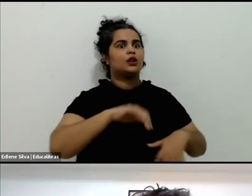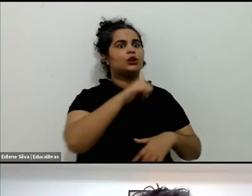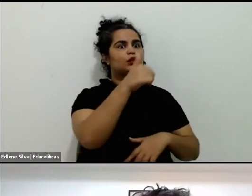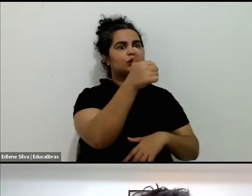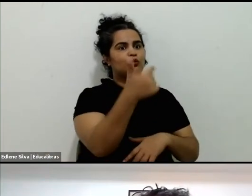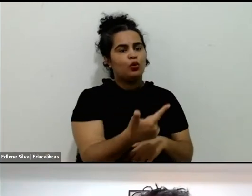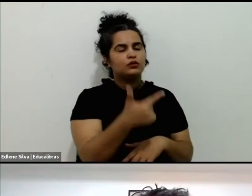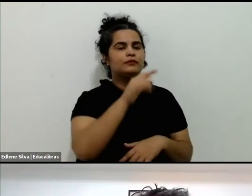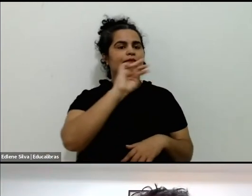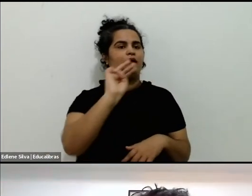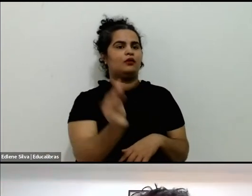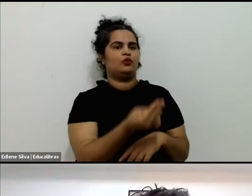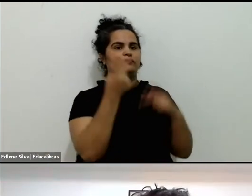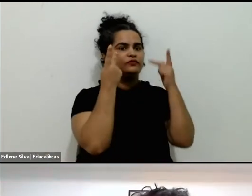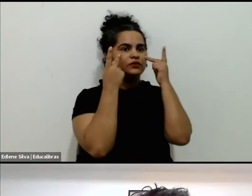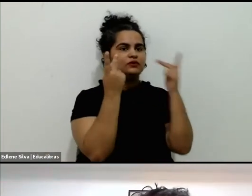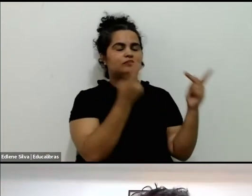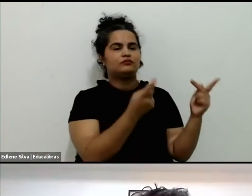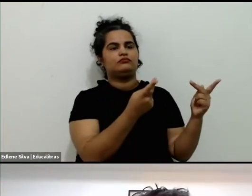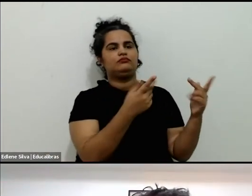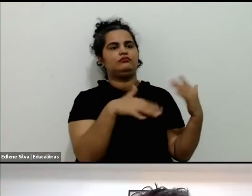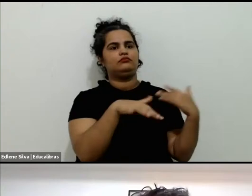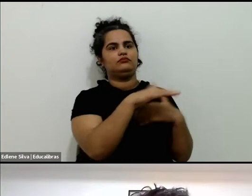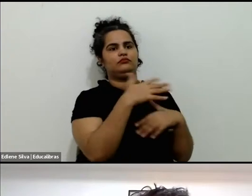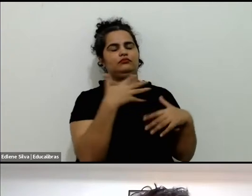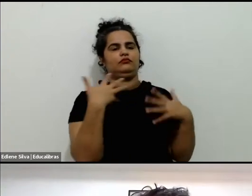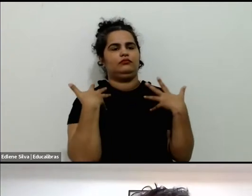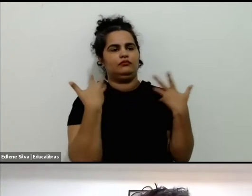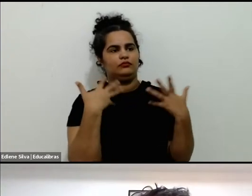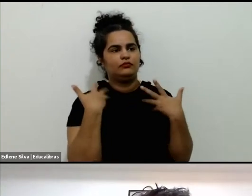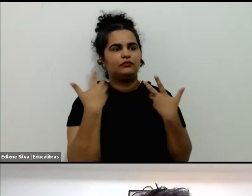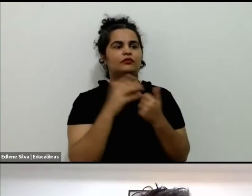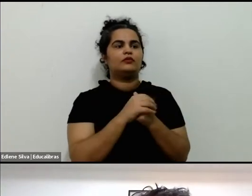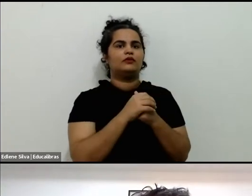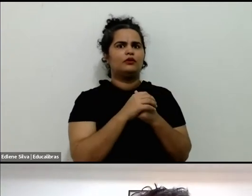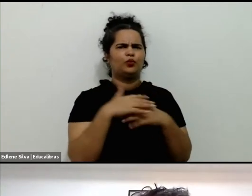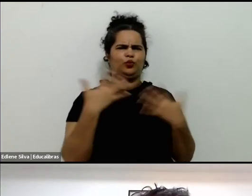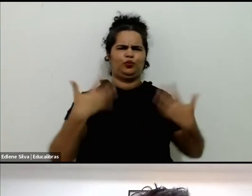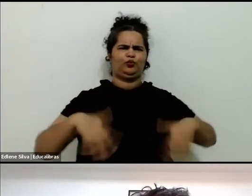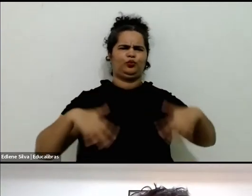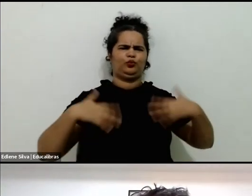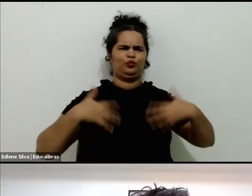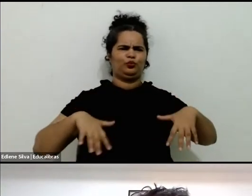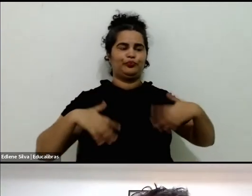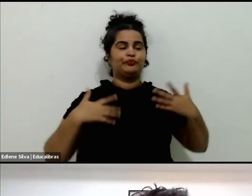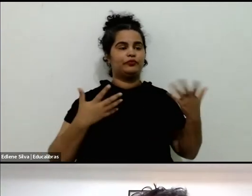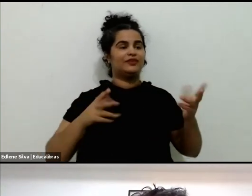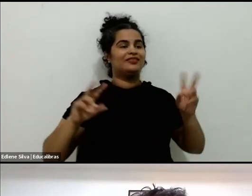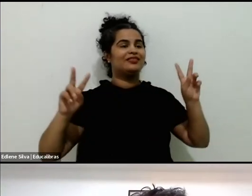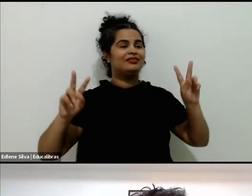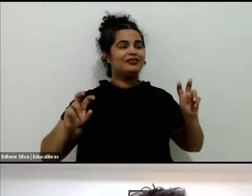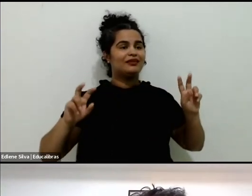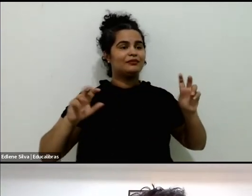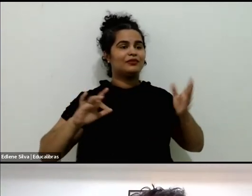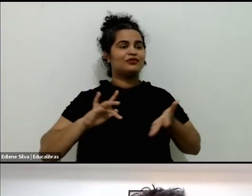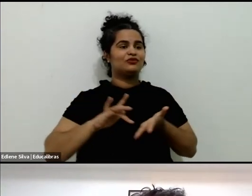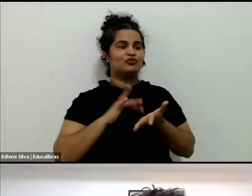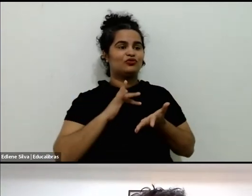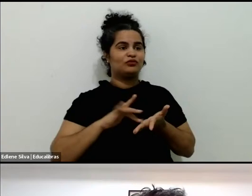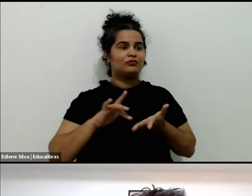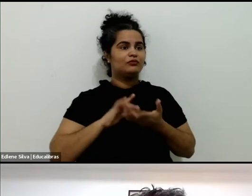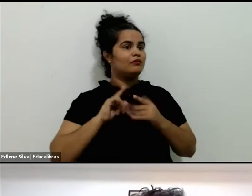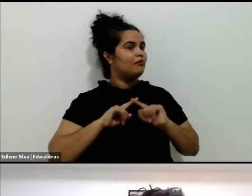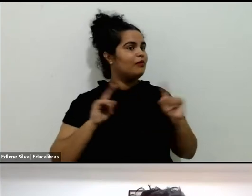gostaria de ser até irônico, a gente está falando aqui da questão digital, mas as